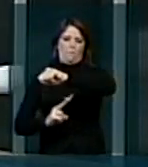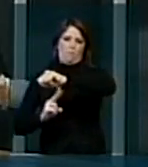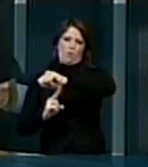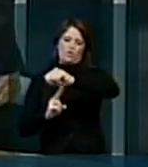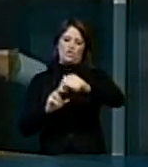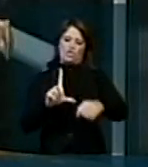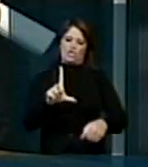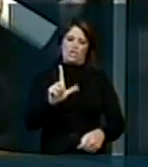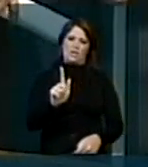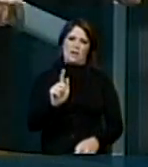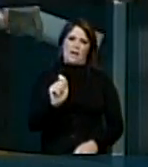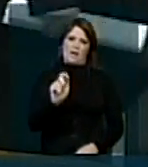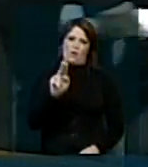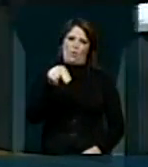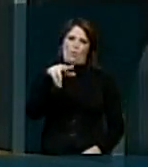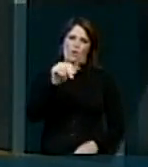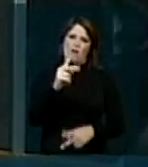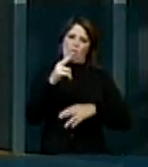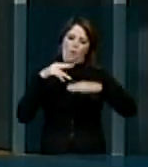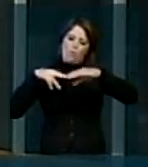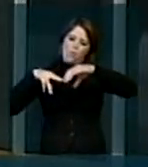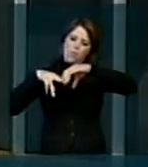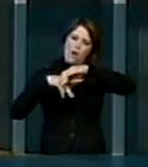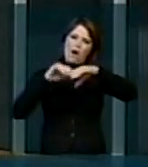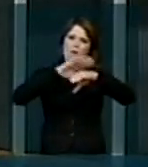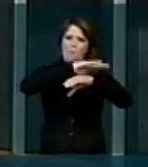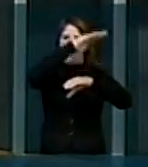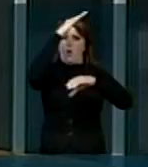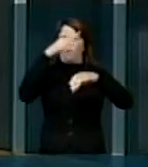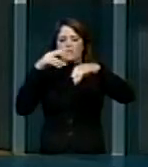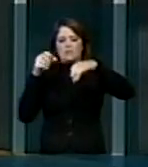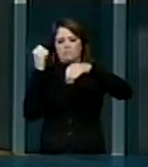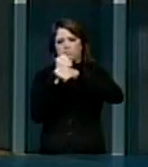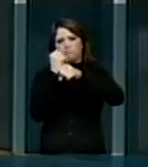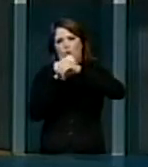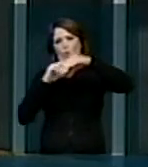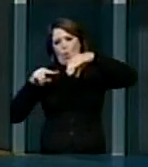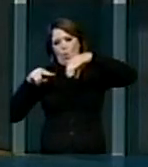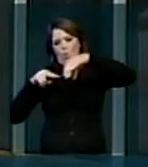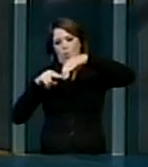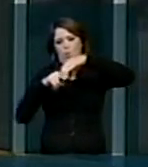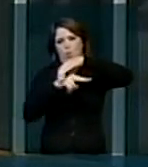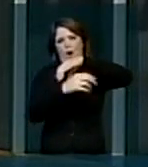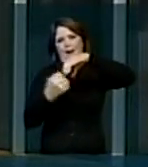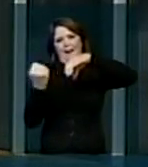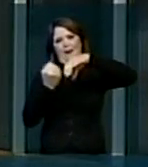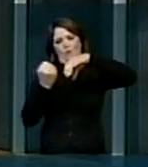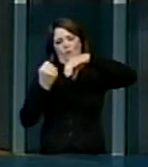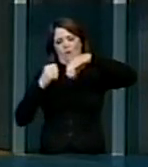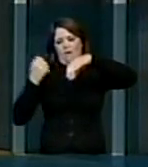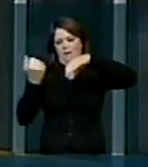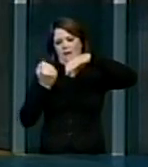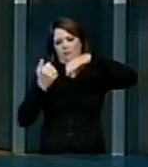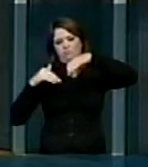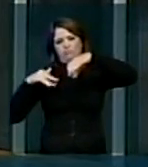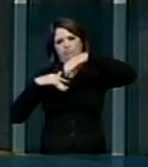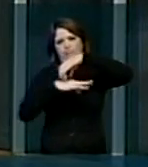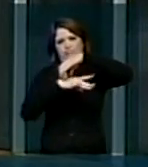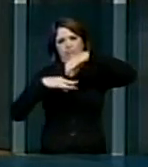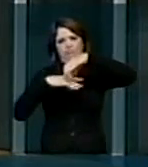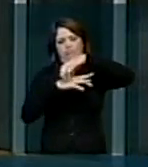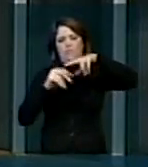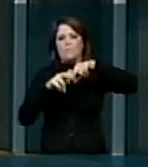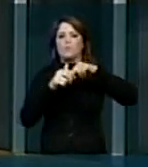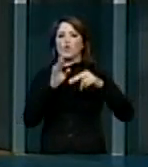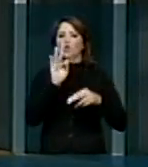também o túnel do Moro dos Cavalos. Quero também manifestar, senhores deputados, a